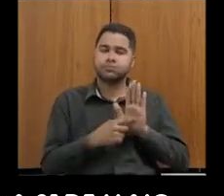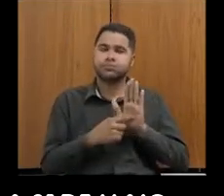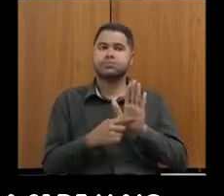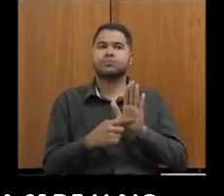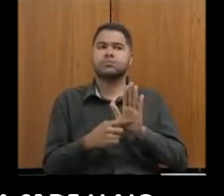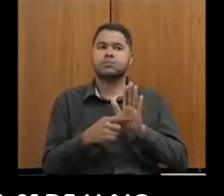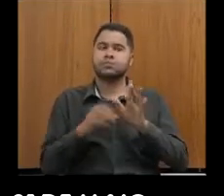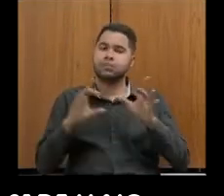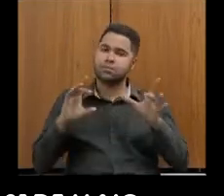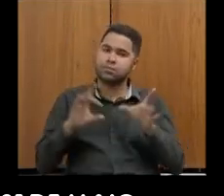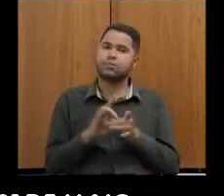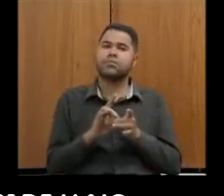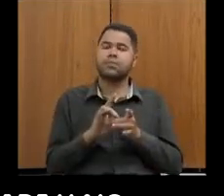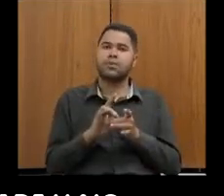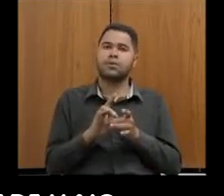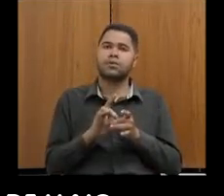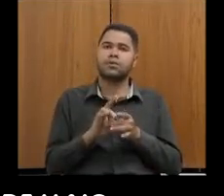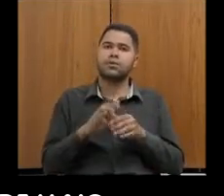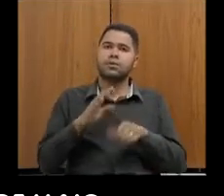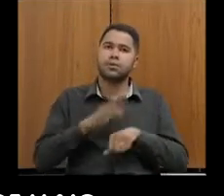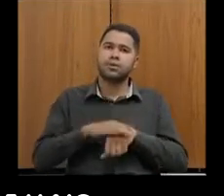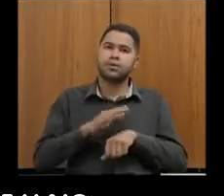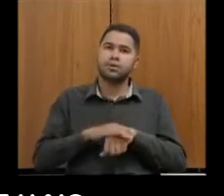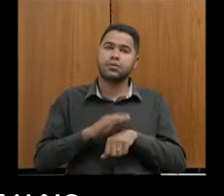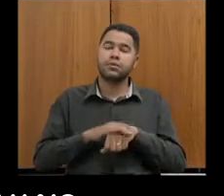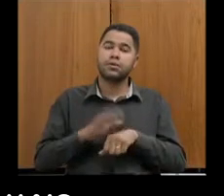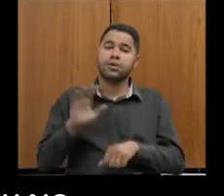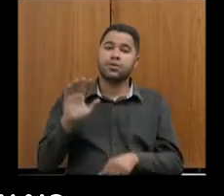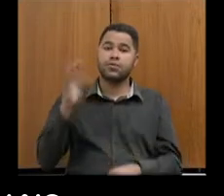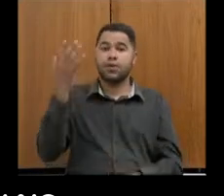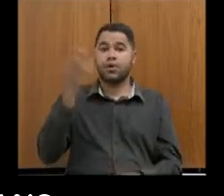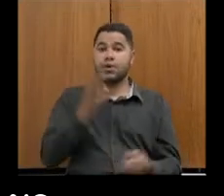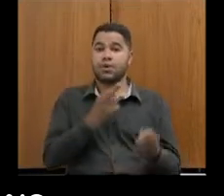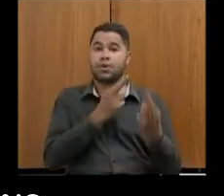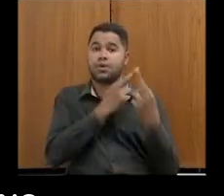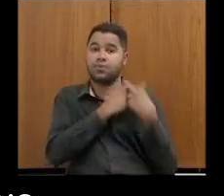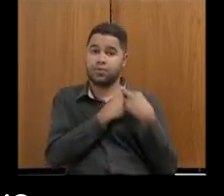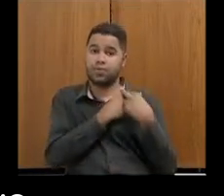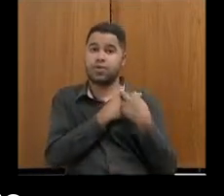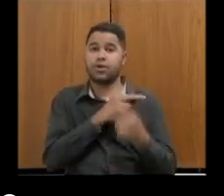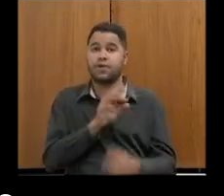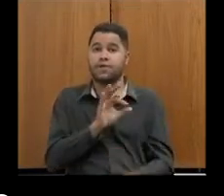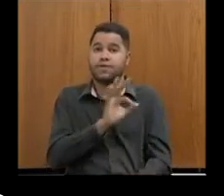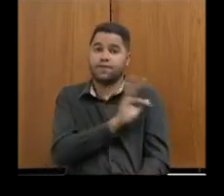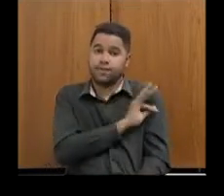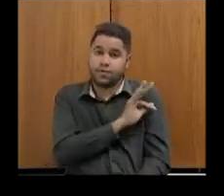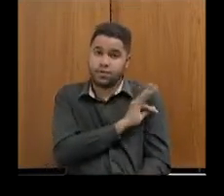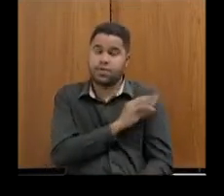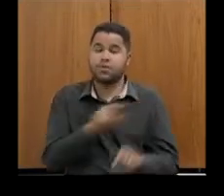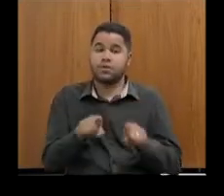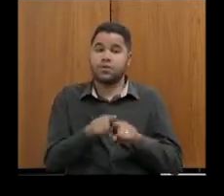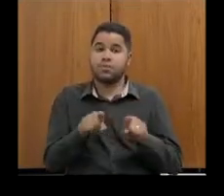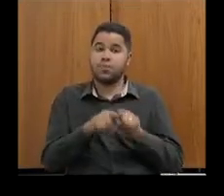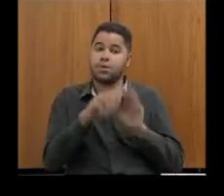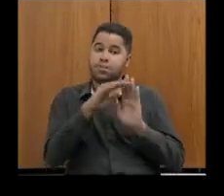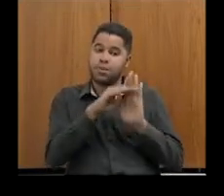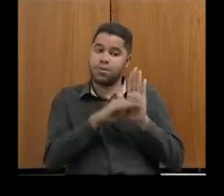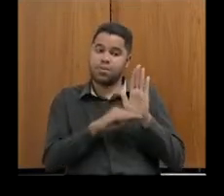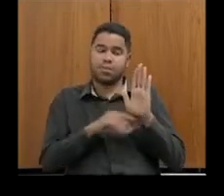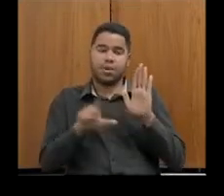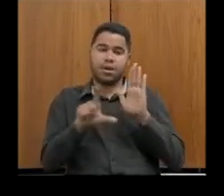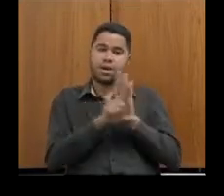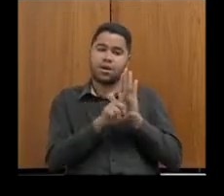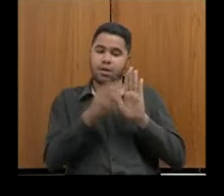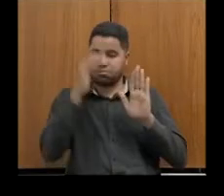encaixar para efeito do Tribunal de Contas, para efeito de responsabilidade fiscal, para efeito de cumprir a obrigação de cumprir a lei. É o que eu quero